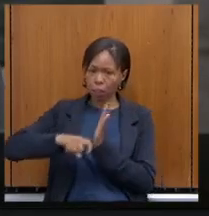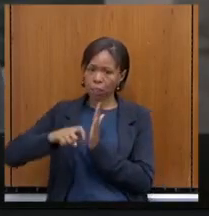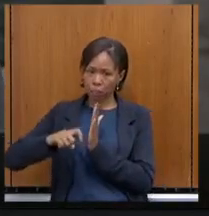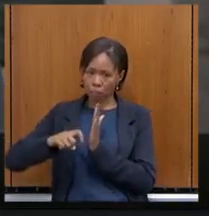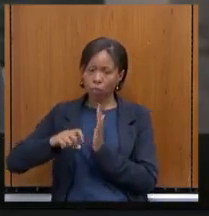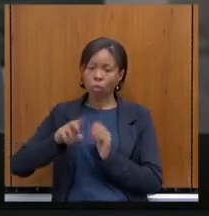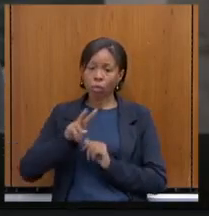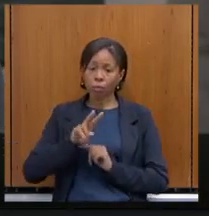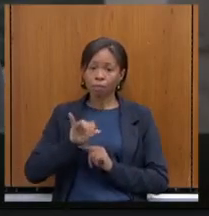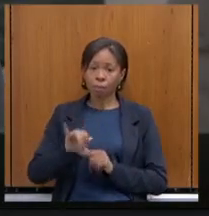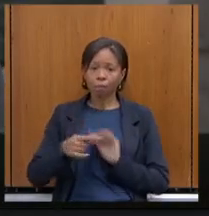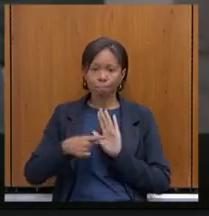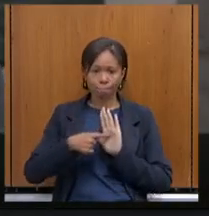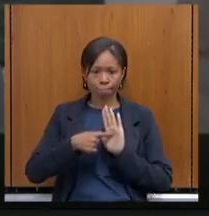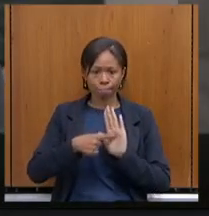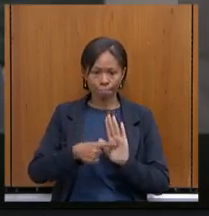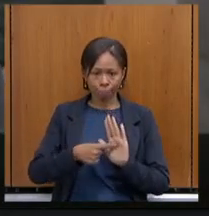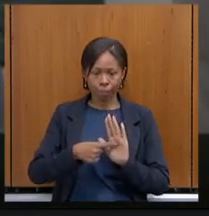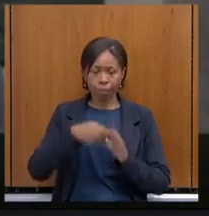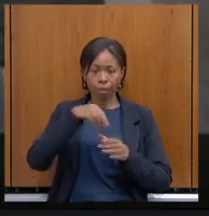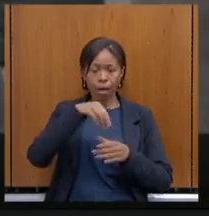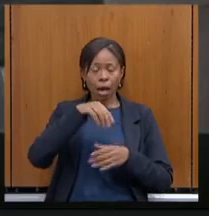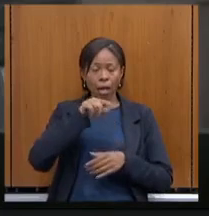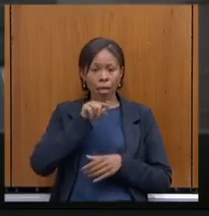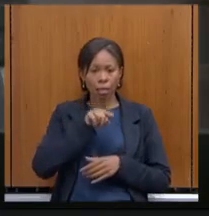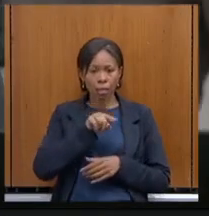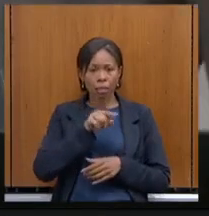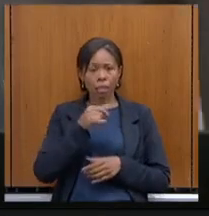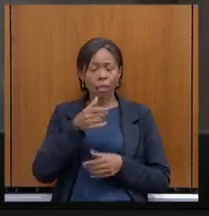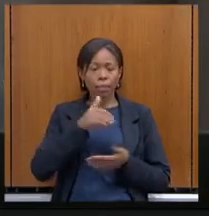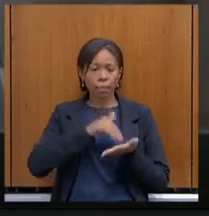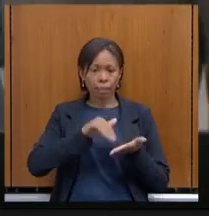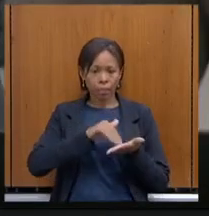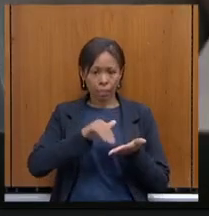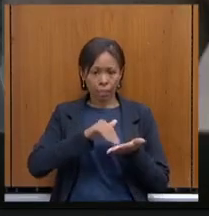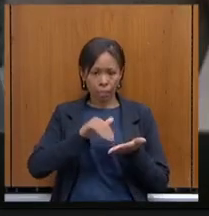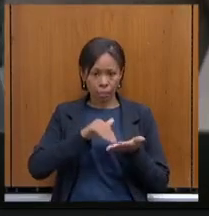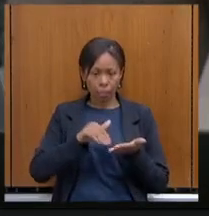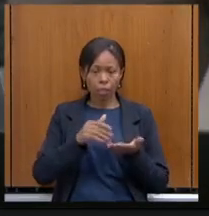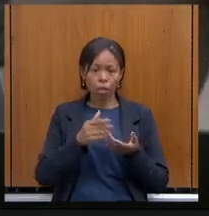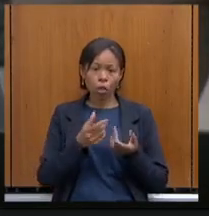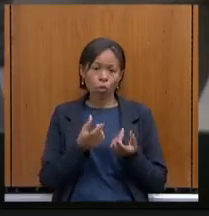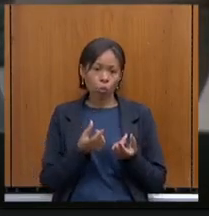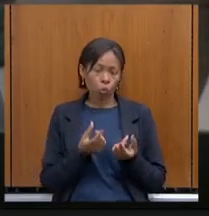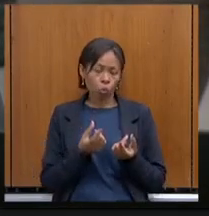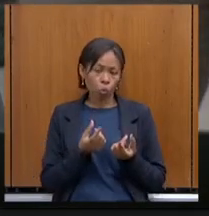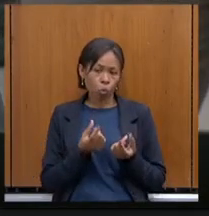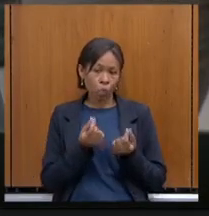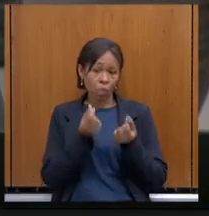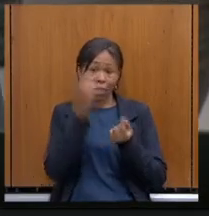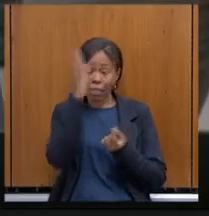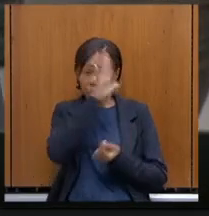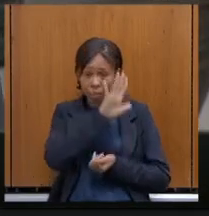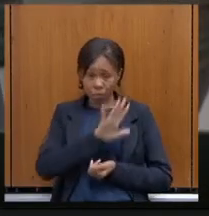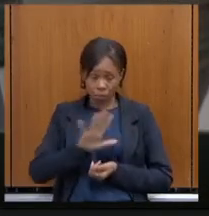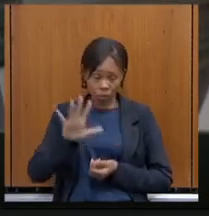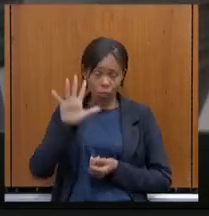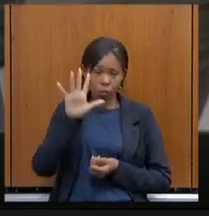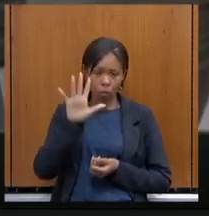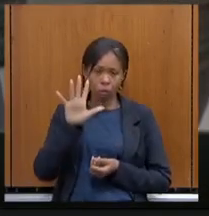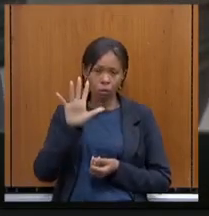apresentado à Secretaria do Tesouro Nacional, para adesão ao regime de recuperação fiscal.